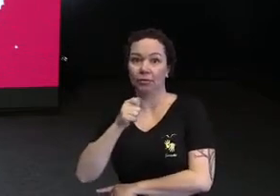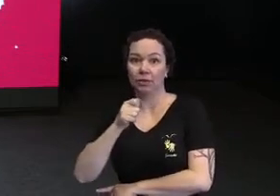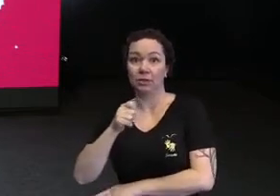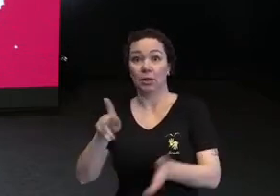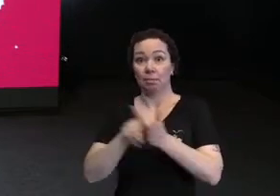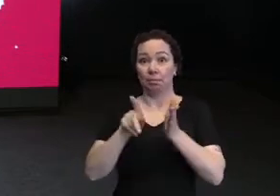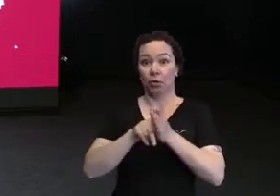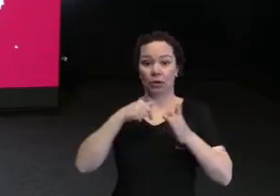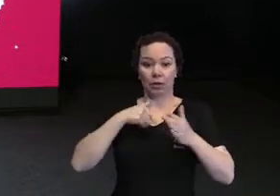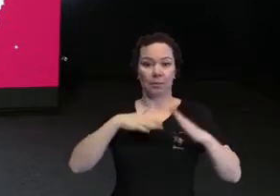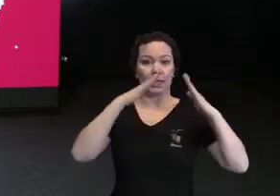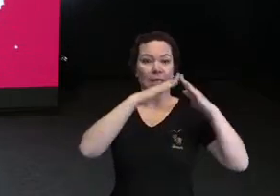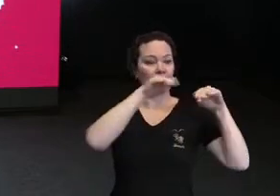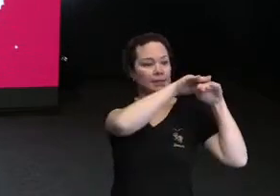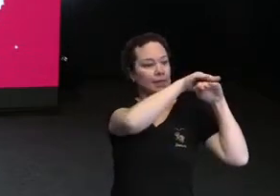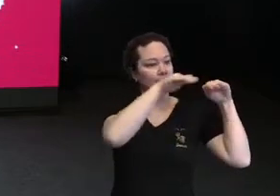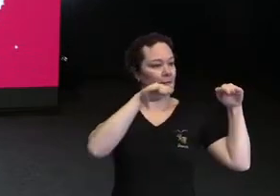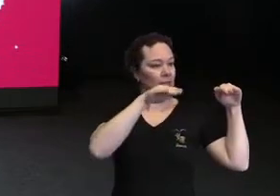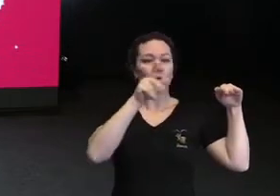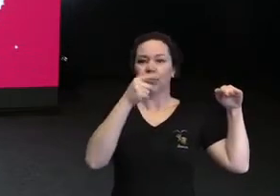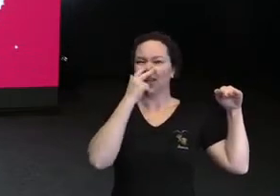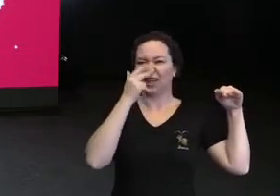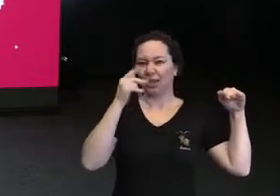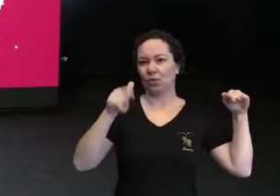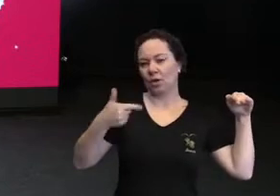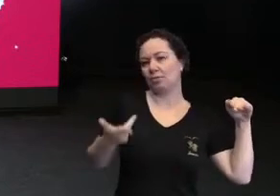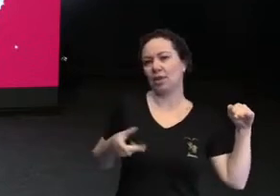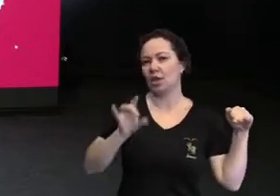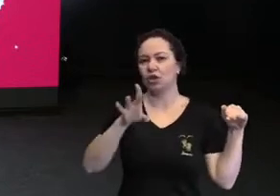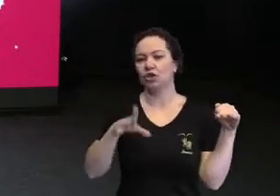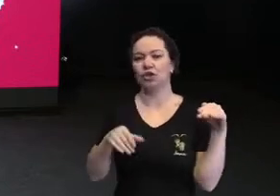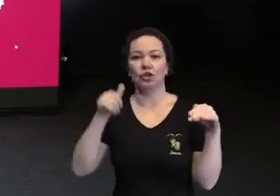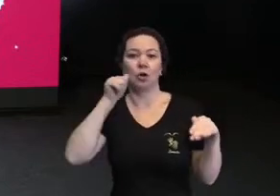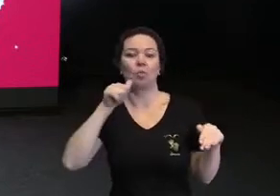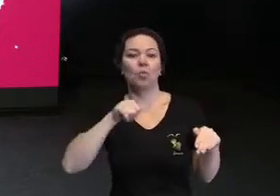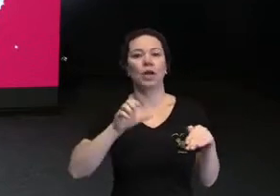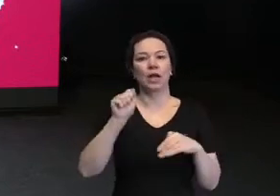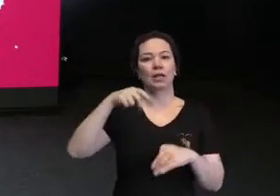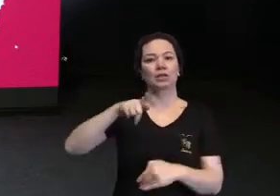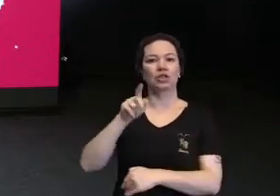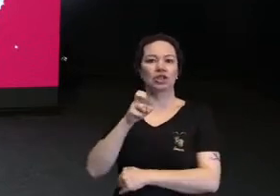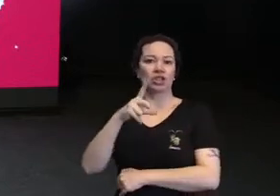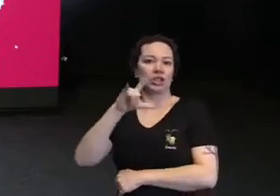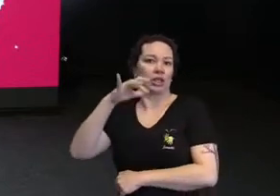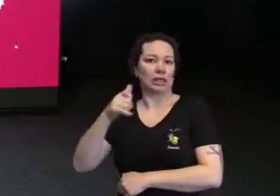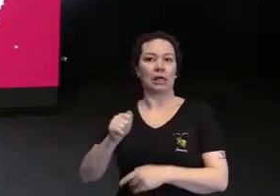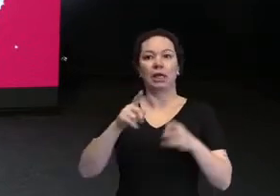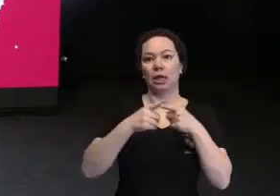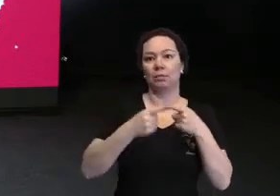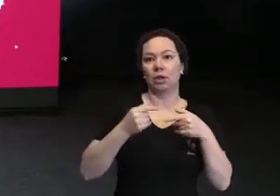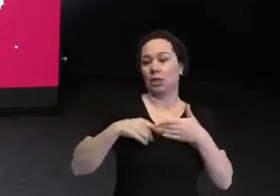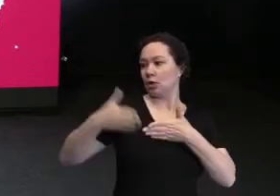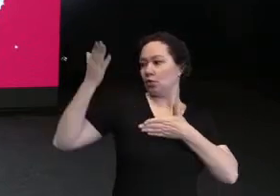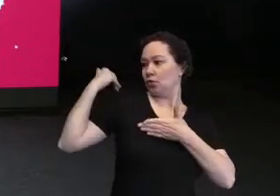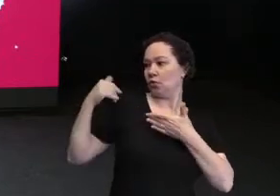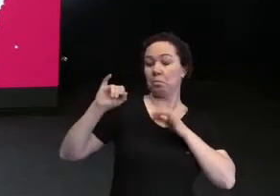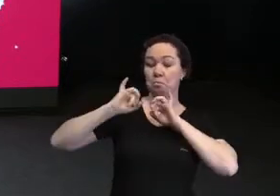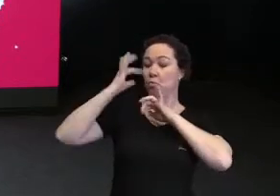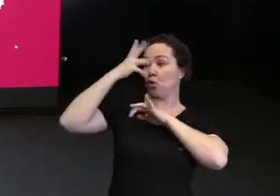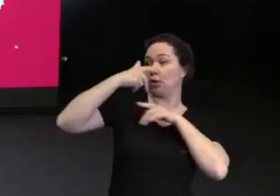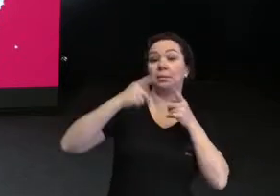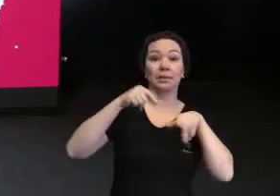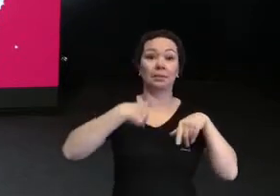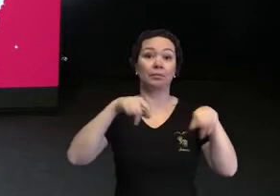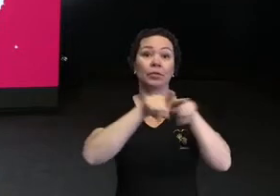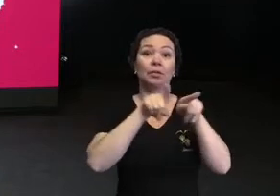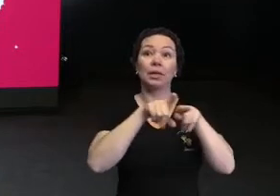laje, porque na minha laje é tipo o programa da Angélica, Estrelas, que tem o Fernando de Noronha atrás, no meu tem alvenaria, porque não é só a